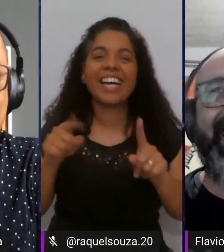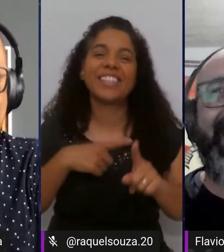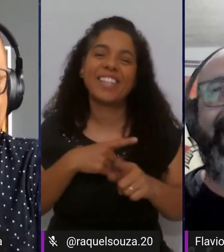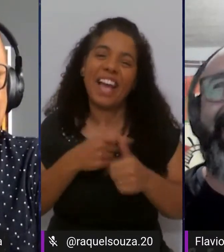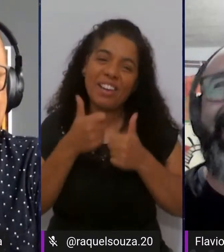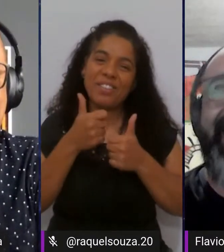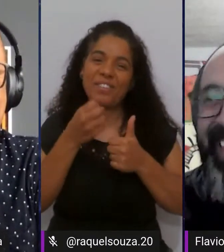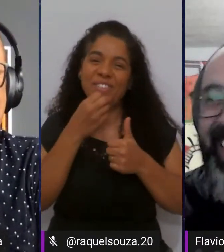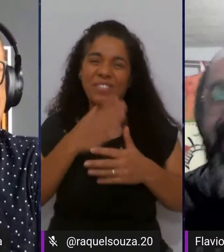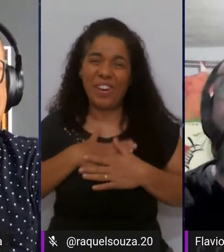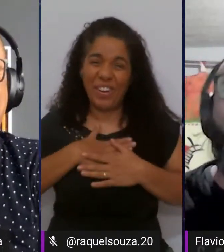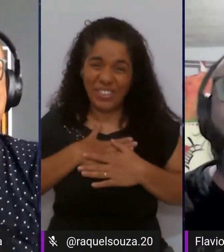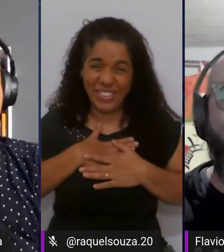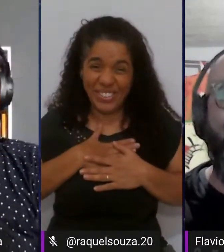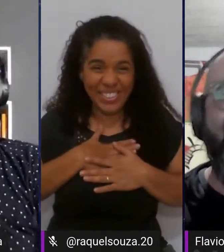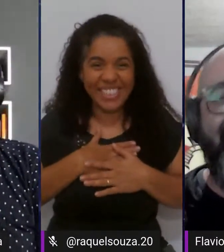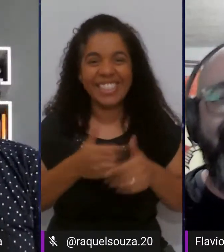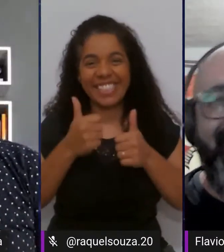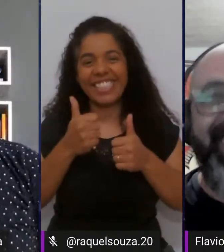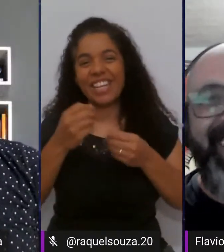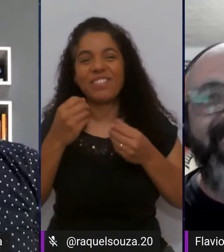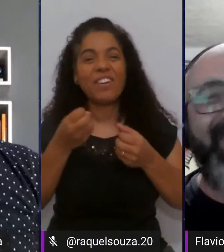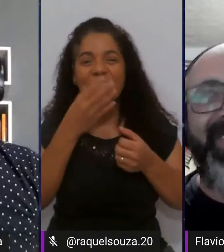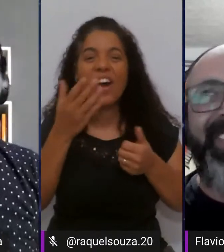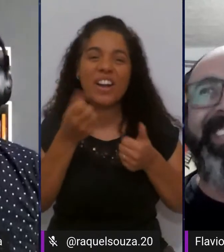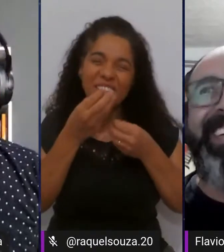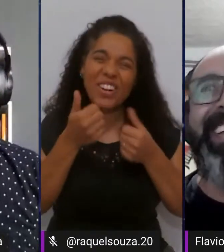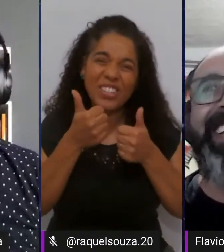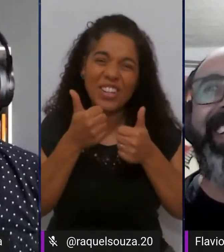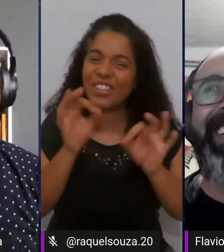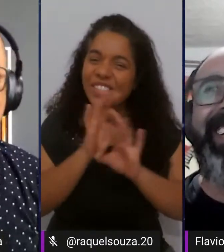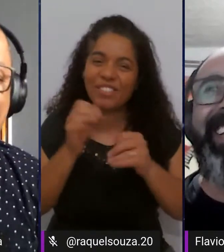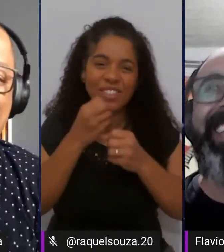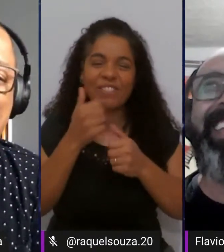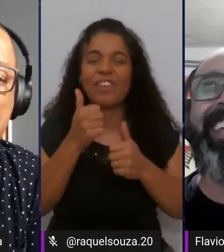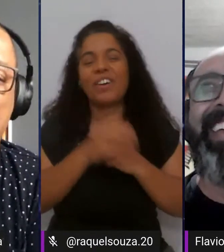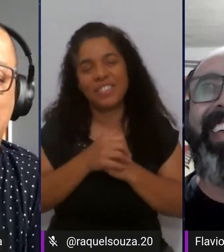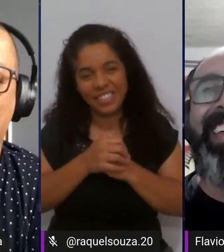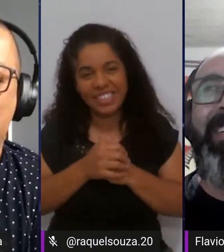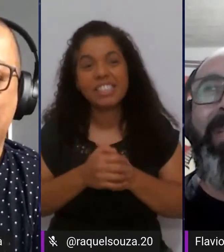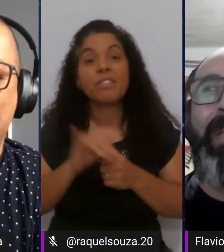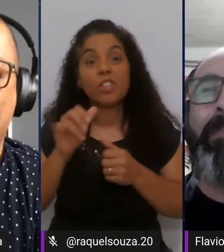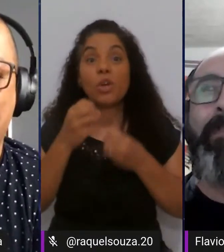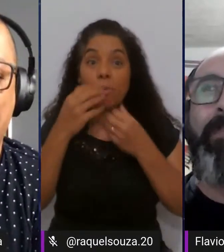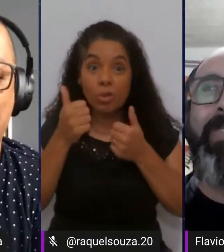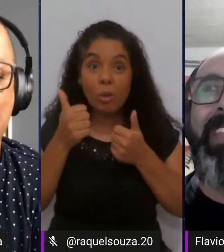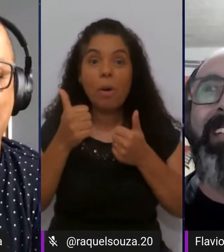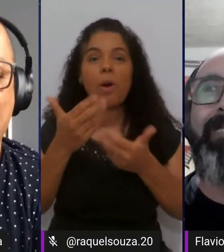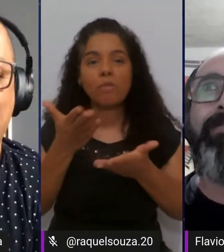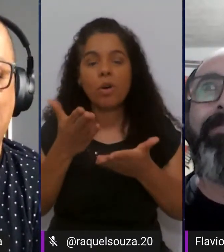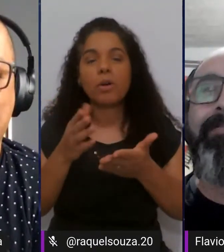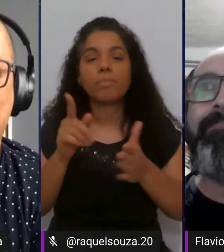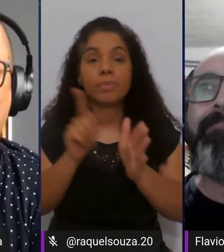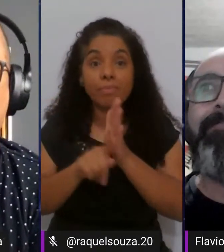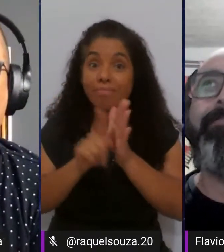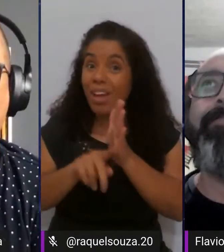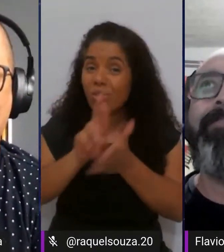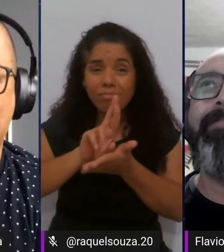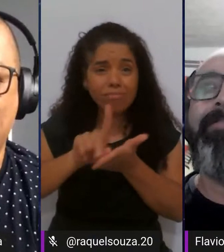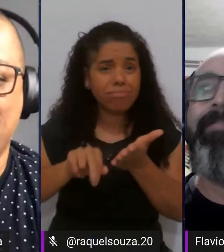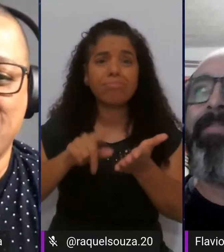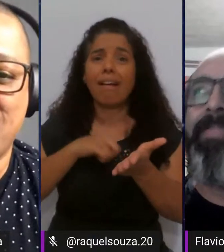seca foi gostoso é muito bom muito bom bom eu vou deixar aqui pra você que tem várias